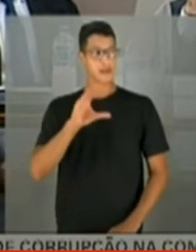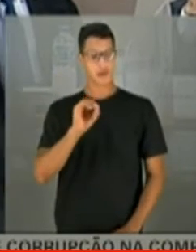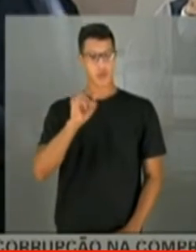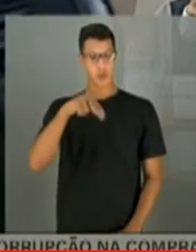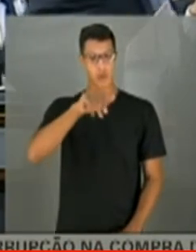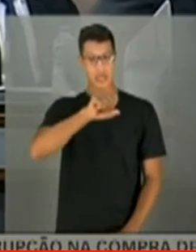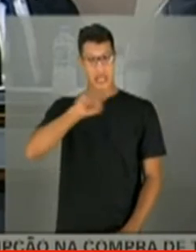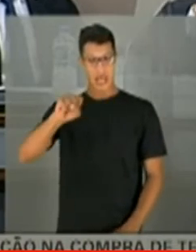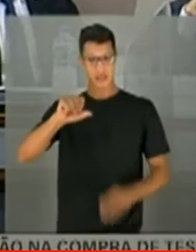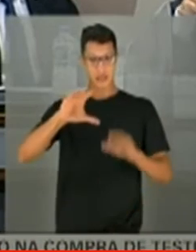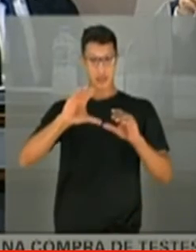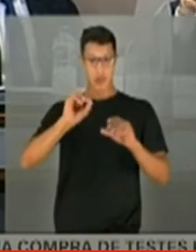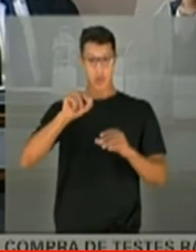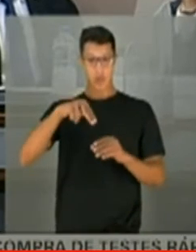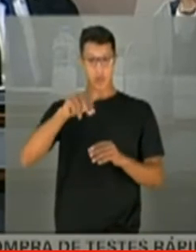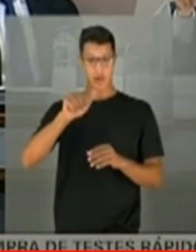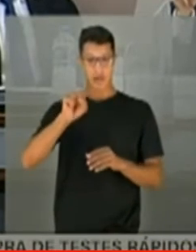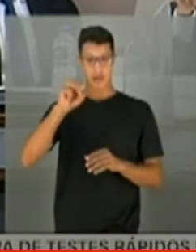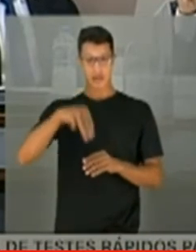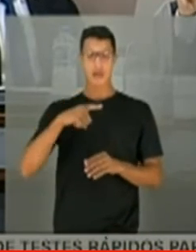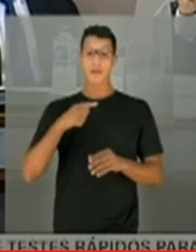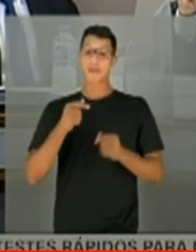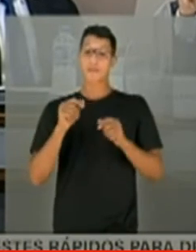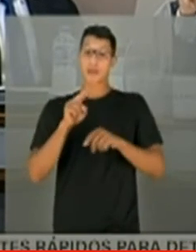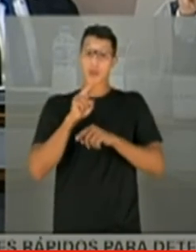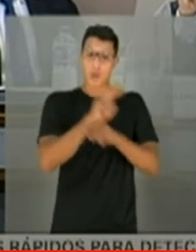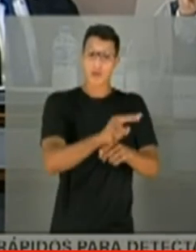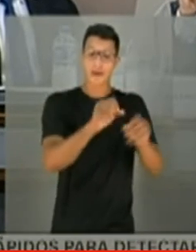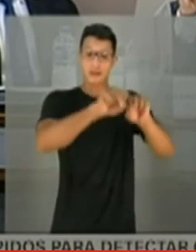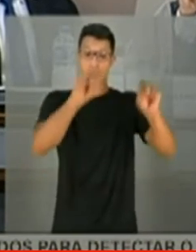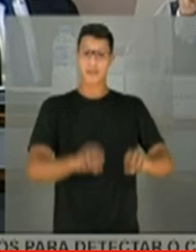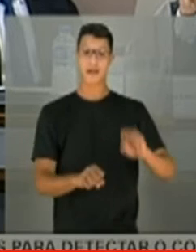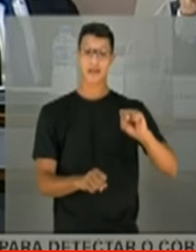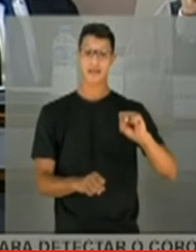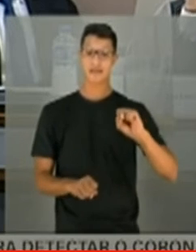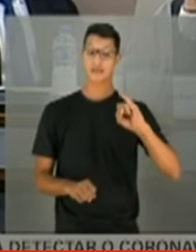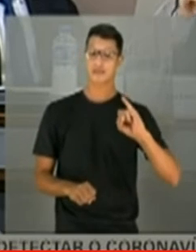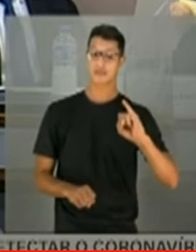Conasemes, mas eles têm que prestar contas por intermédio desse sistema CIOPES.